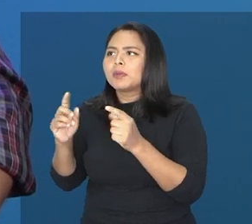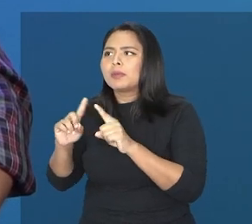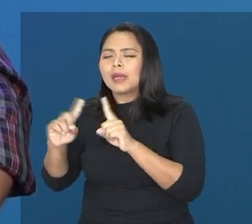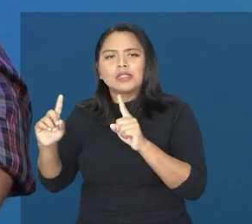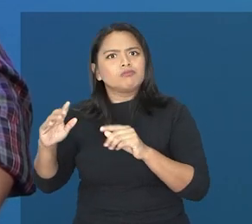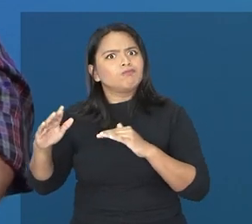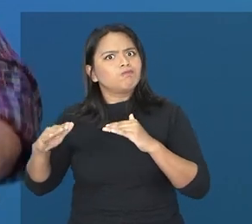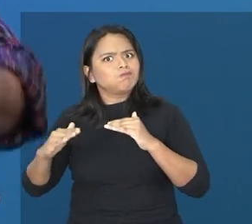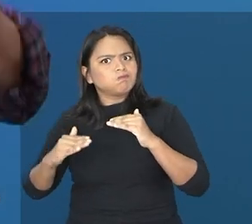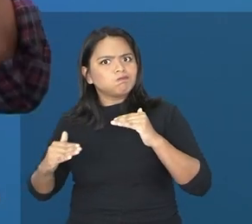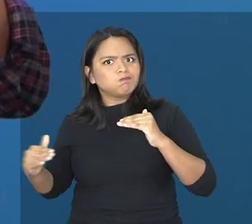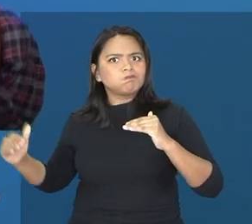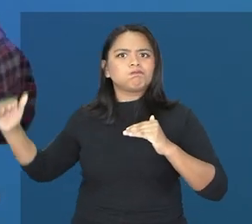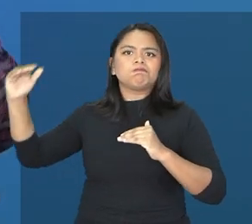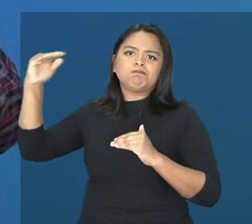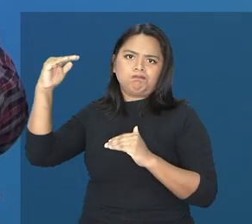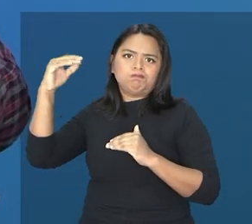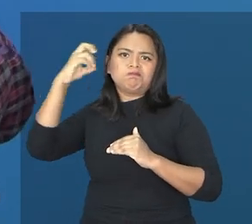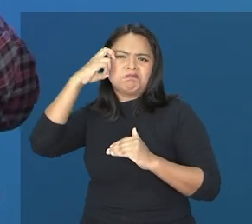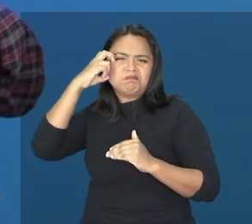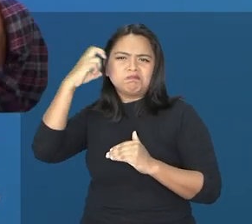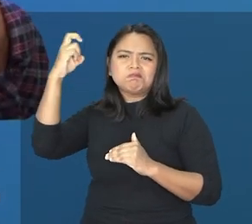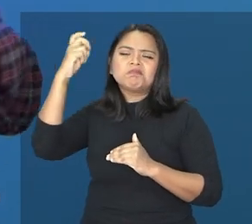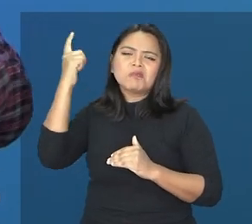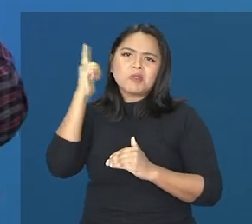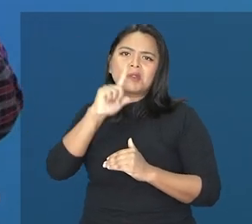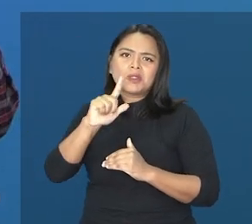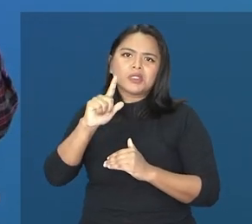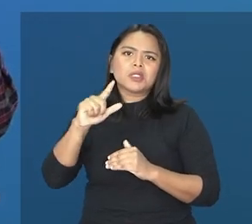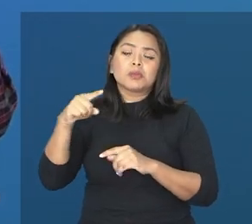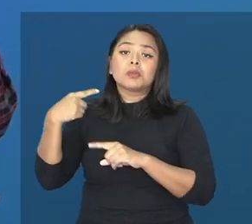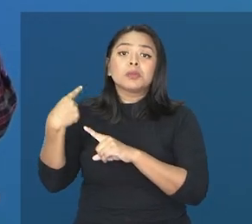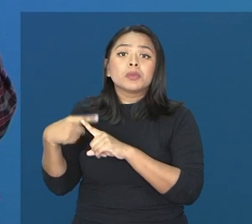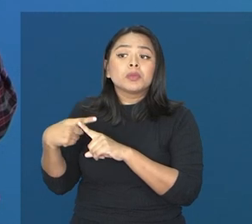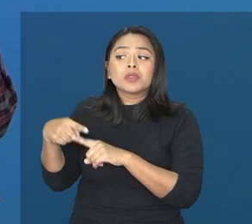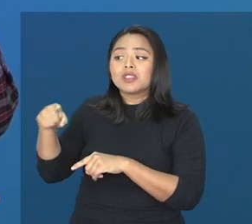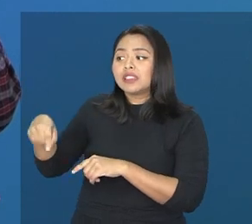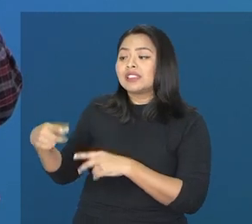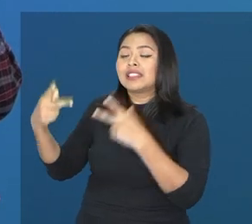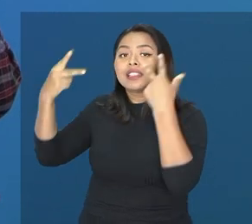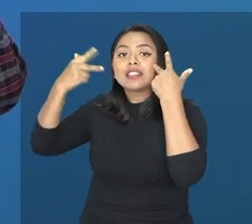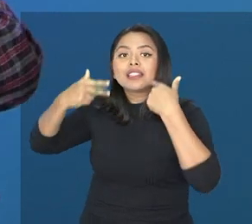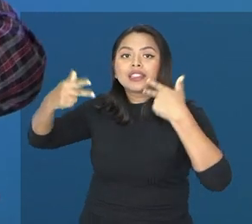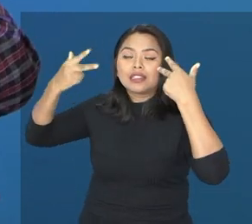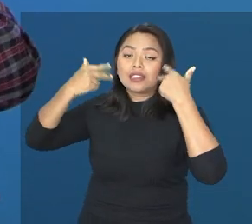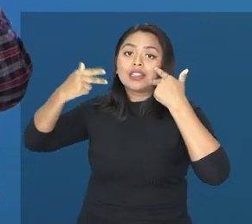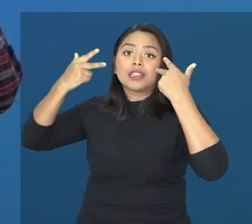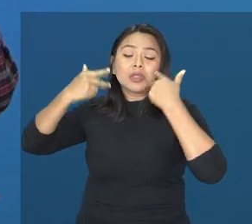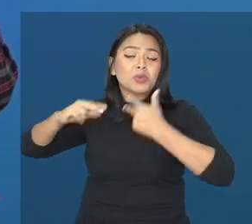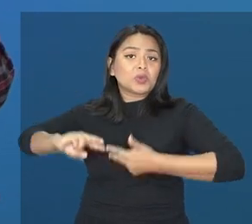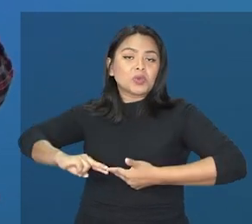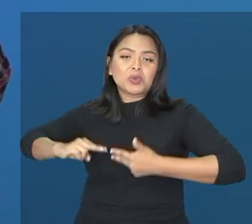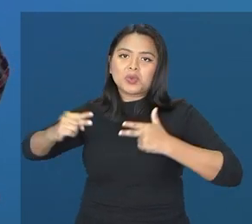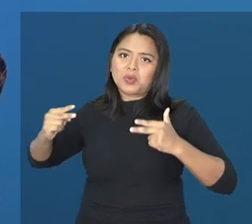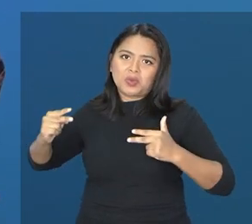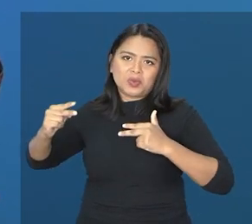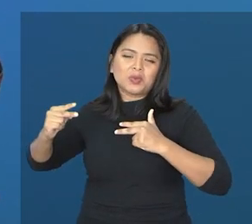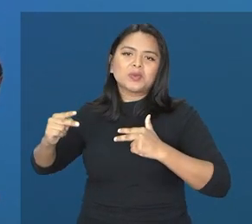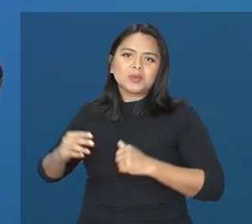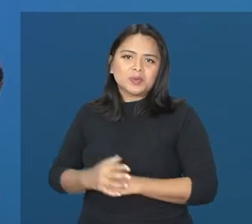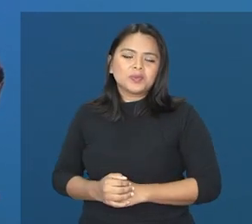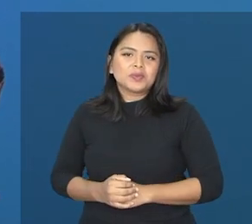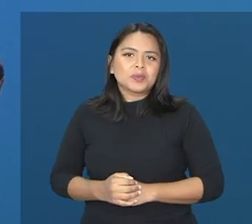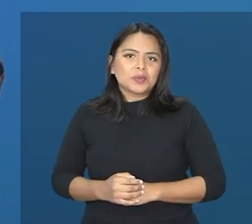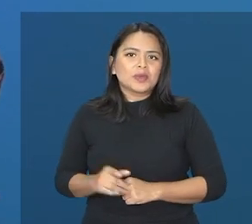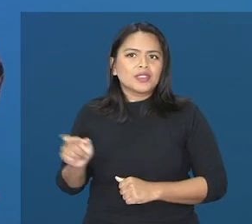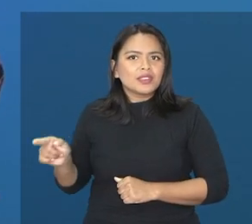superior. Porque ele tem esse substrato, substrato biológico, ele tem algo que é fundamental numa